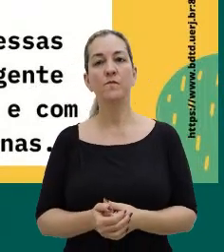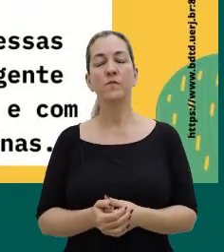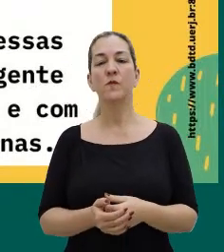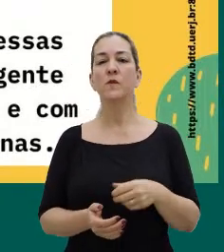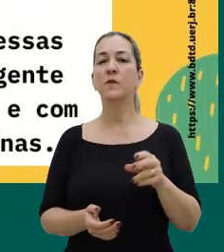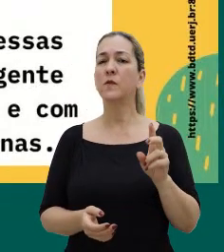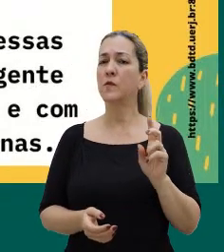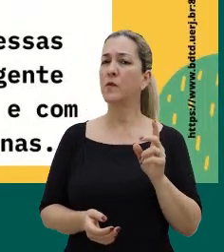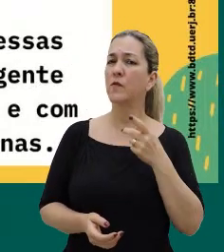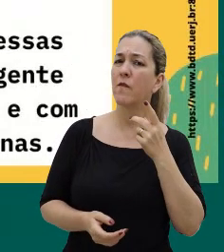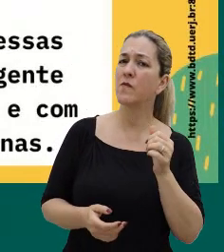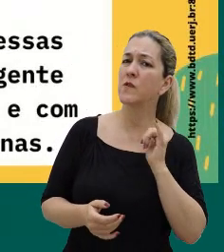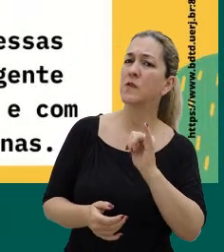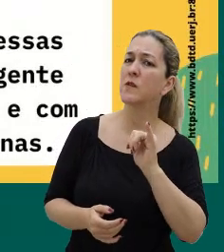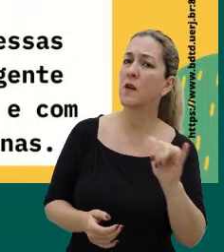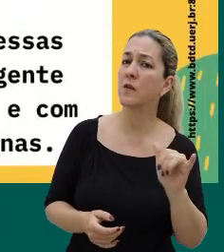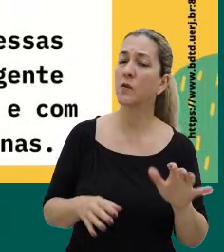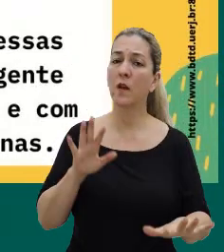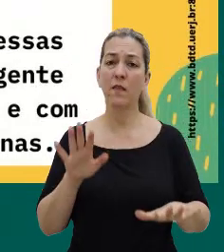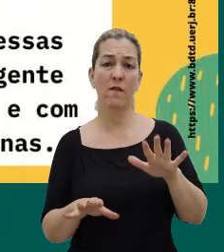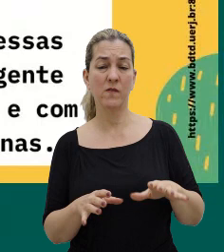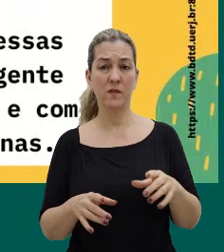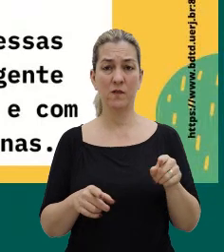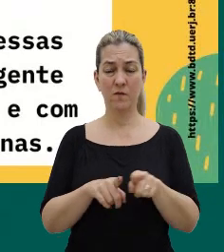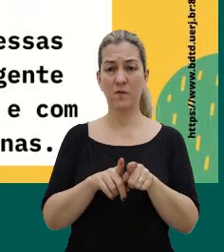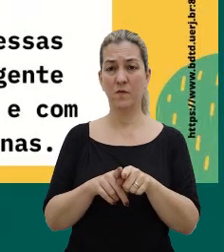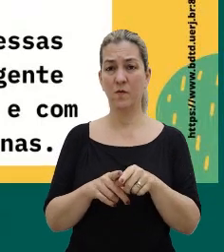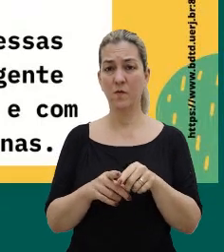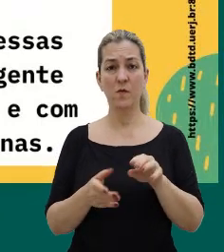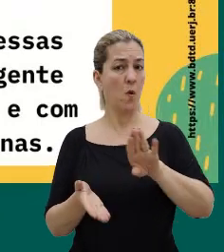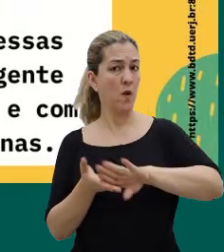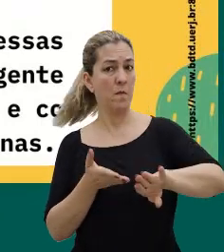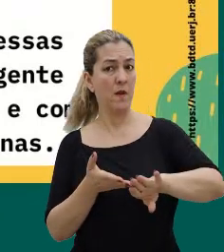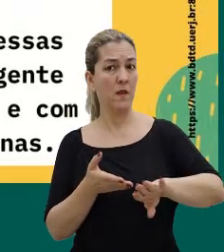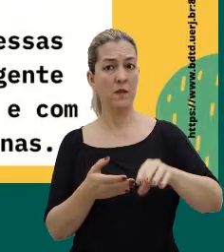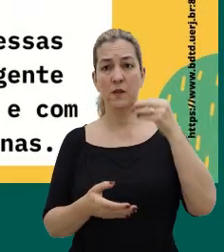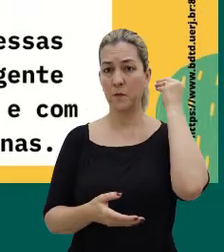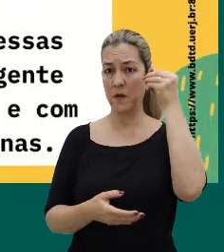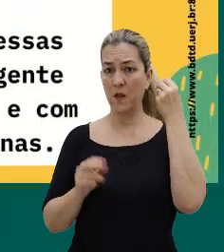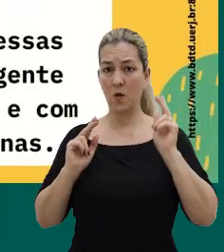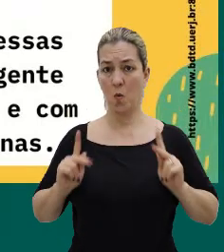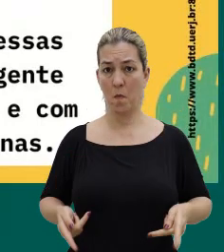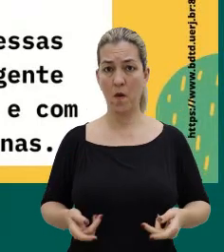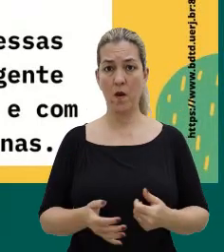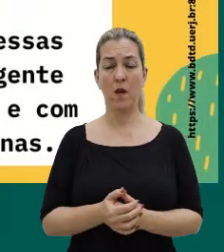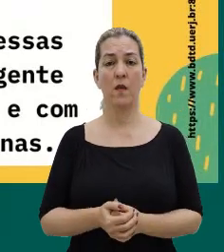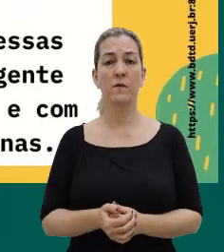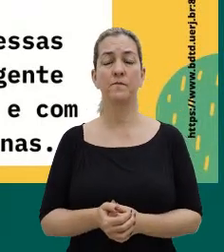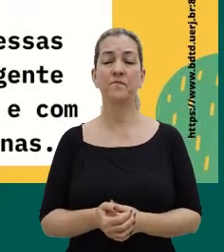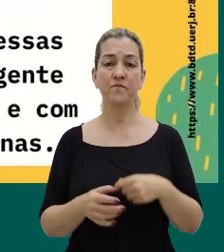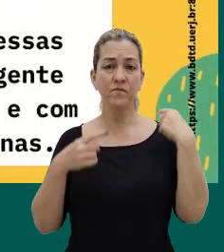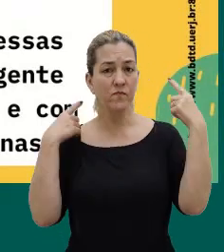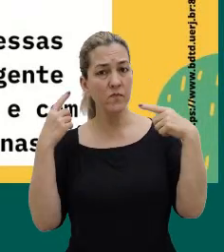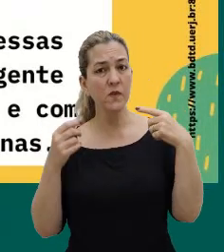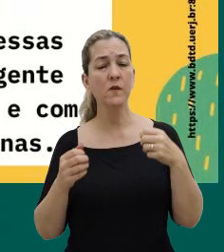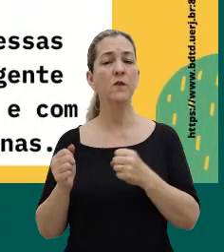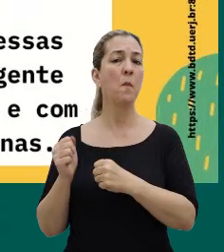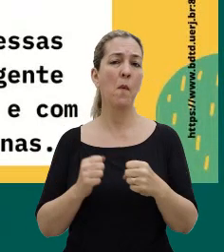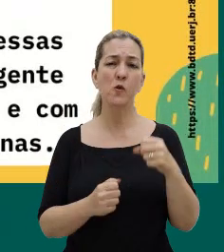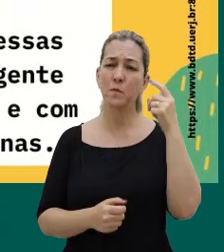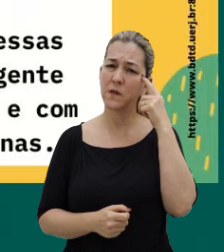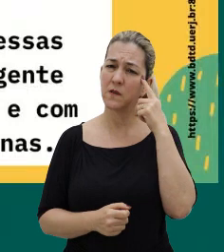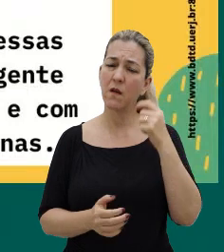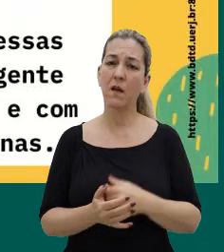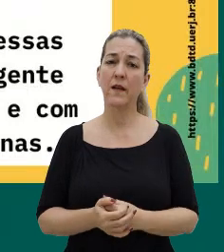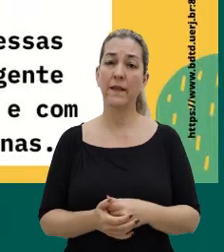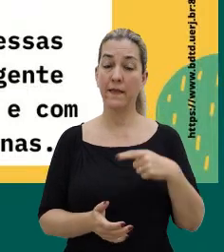de que talvez ela seja, então, uma condição não eliminável da experiência humana. Então, a gente pode pensar que